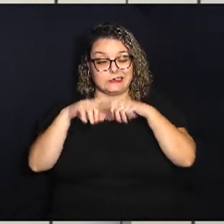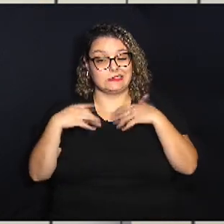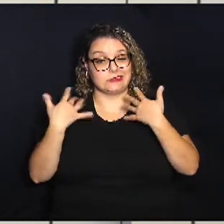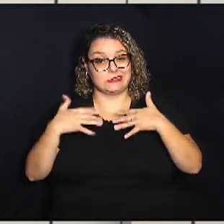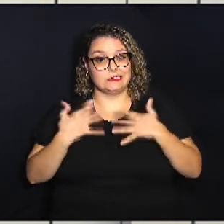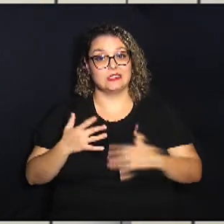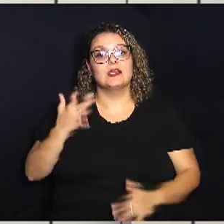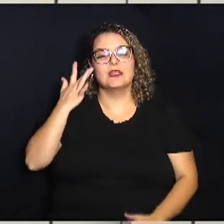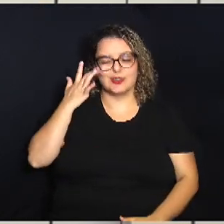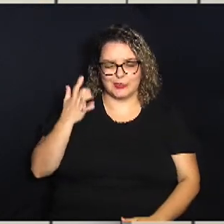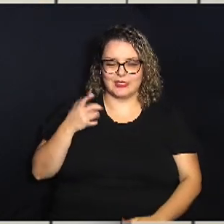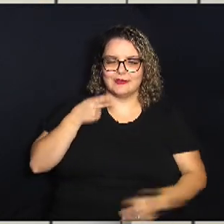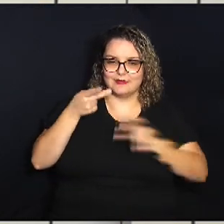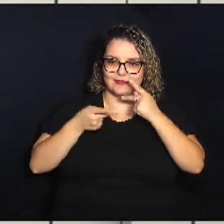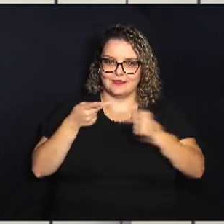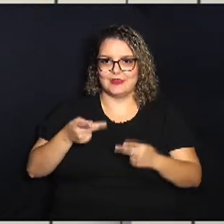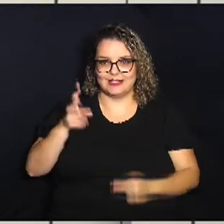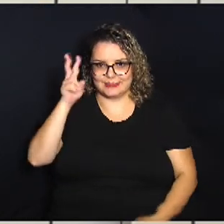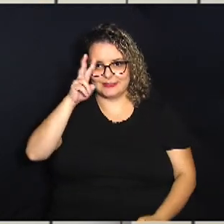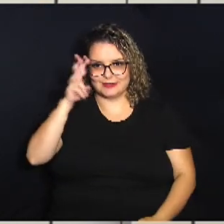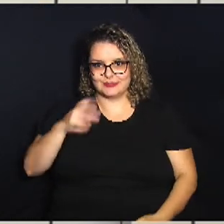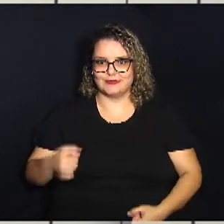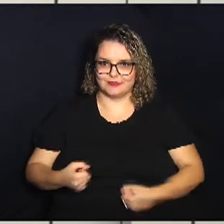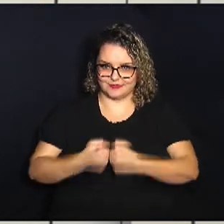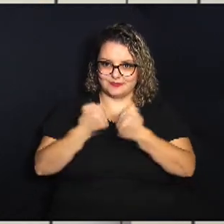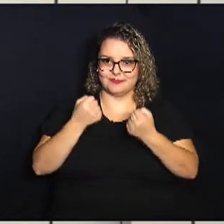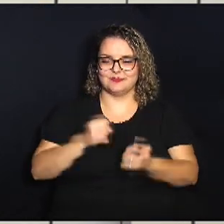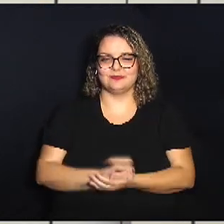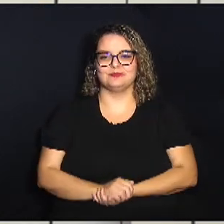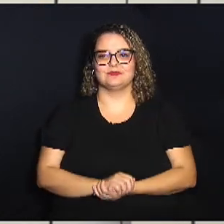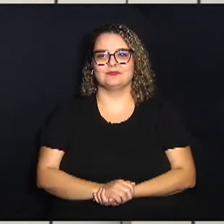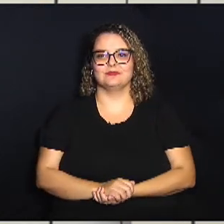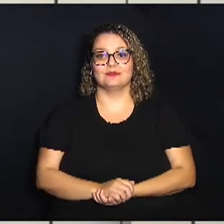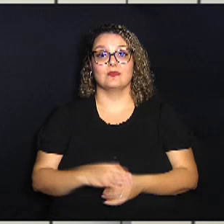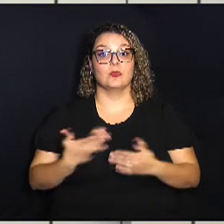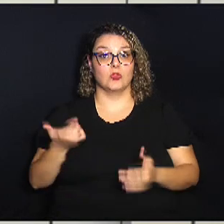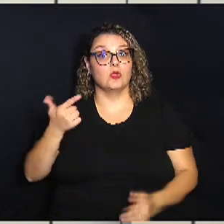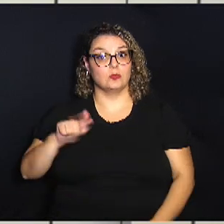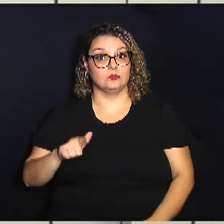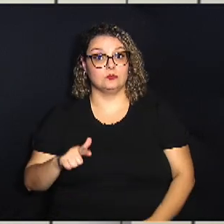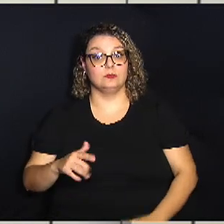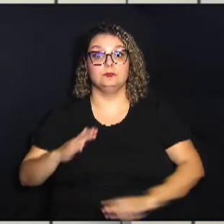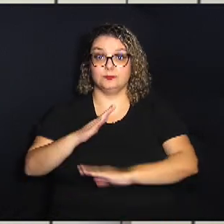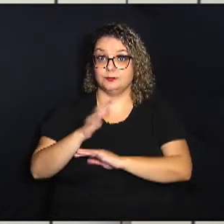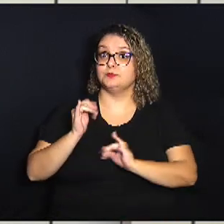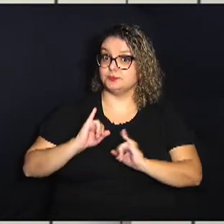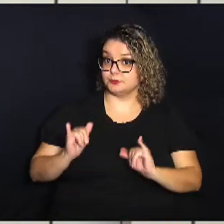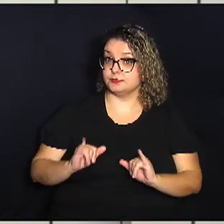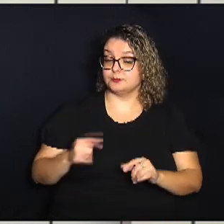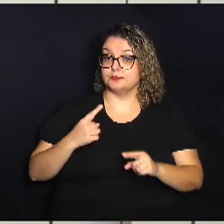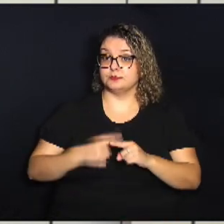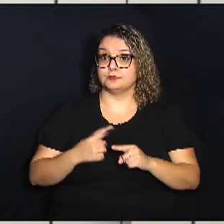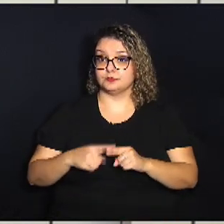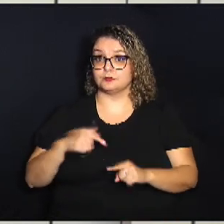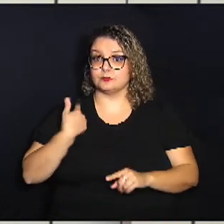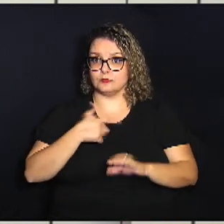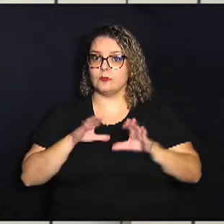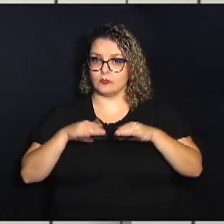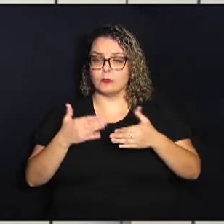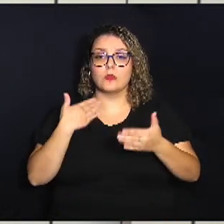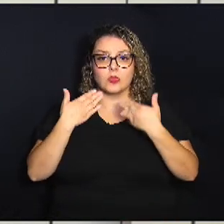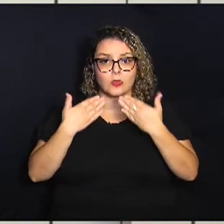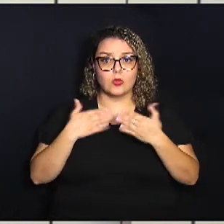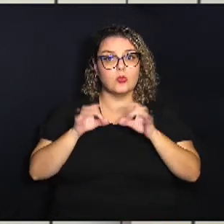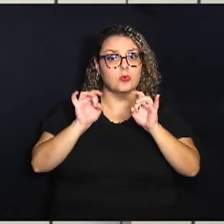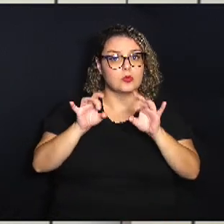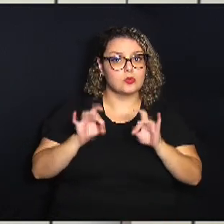claro que amanhã a gente conta a história desta partida bom a gente segue aqui com o Jornal Câmara Notícia porque a nossa equipe conversou com